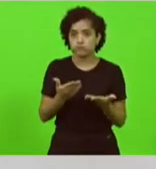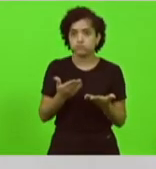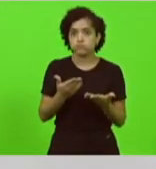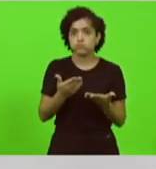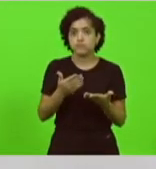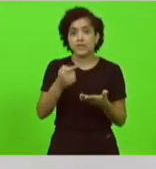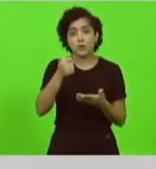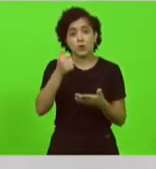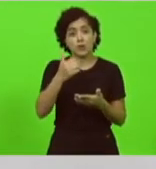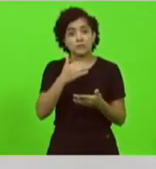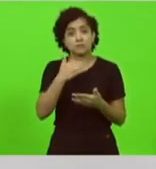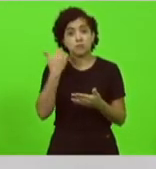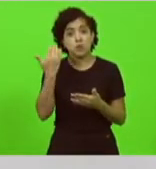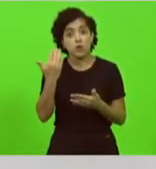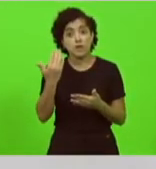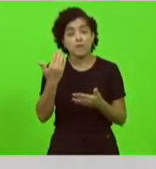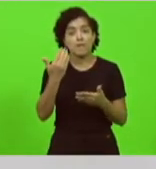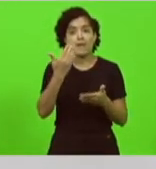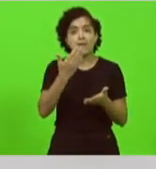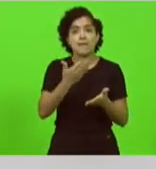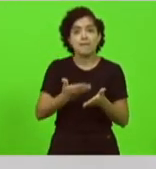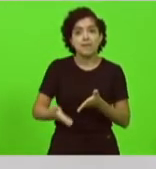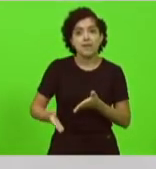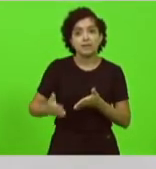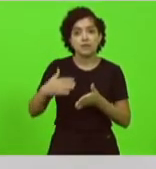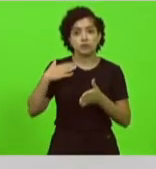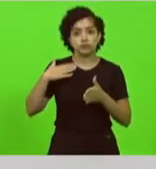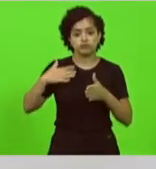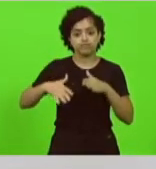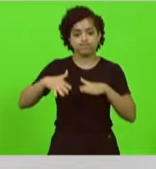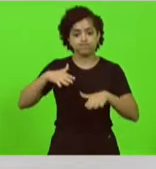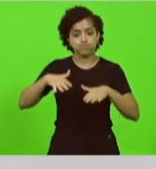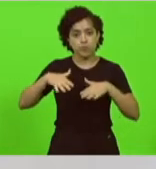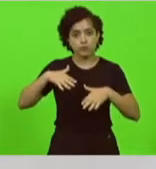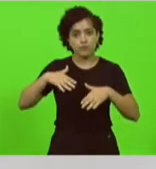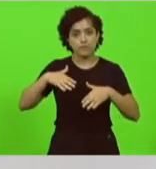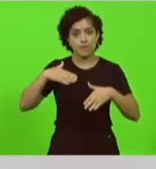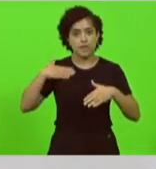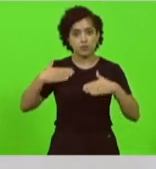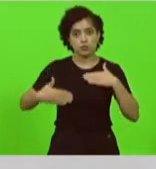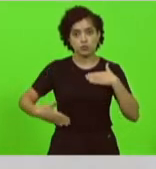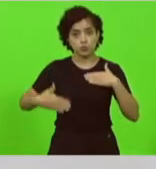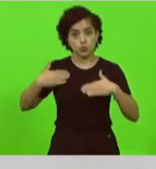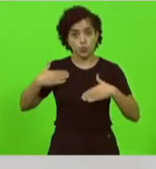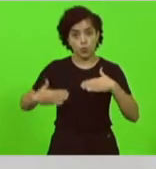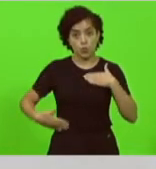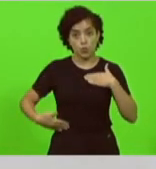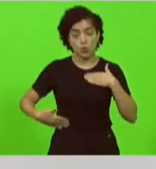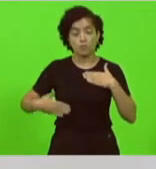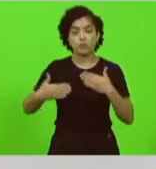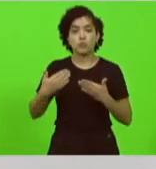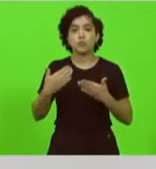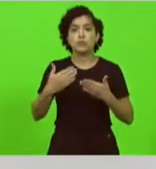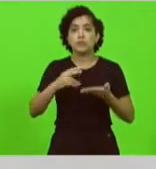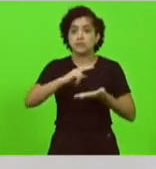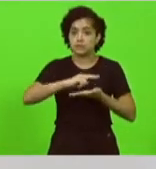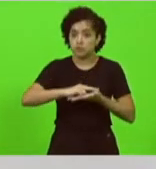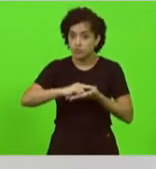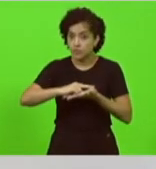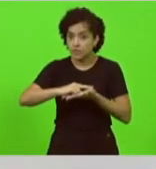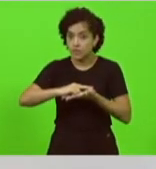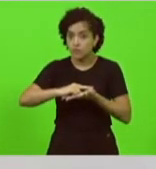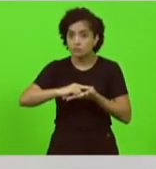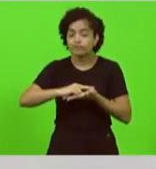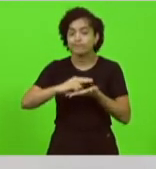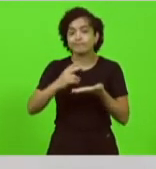perdeu metade dos movimentos já metade dos movimentos do corpo ele está no hospital numa cama e